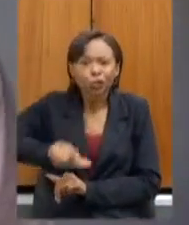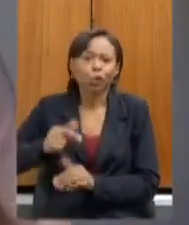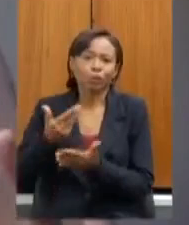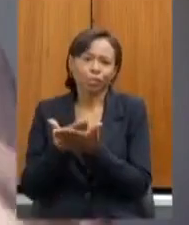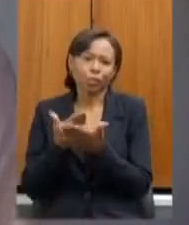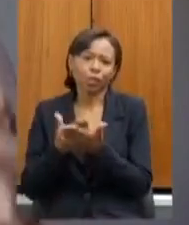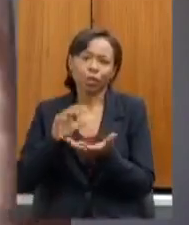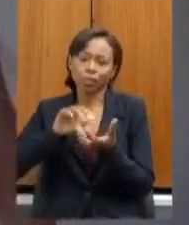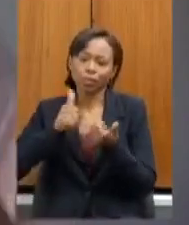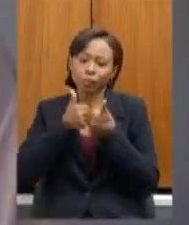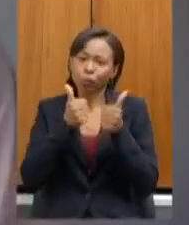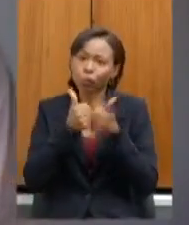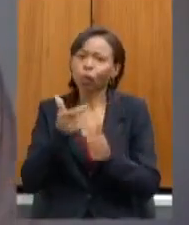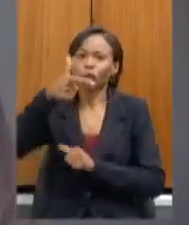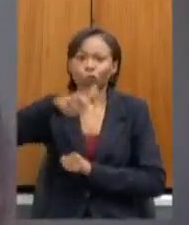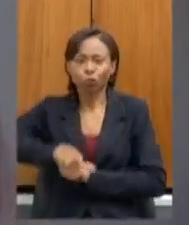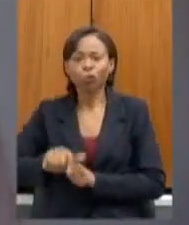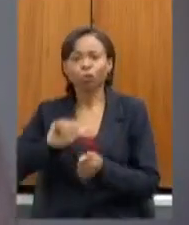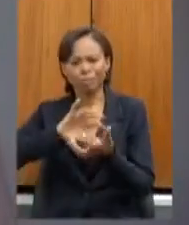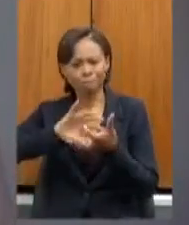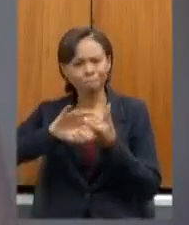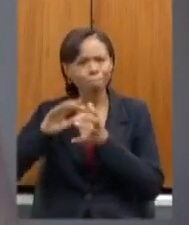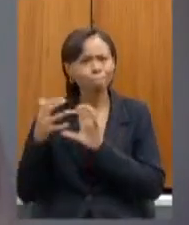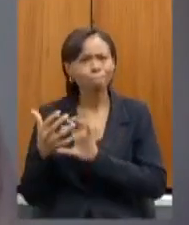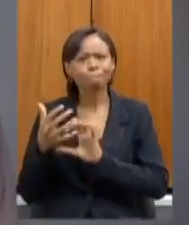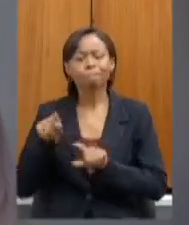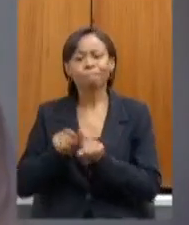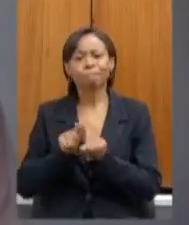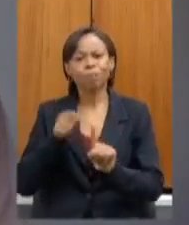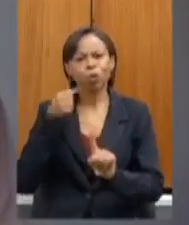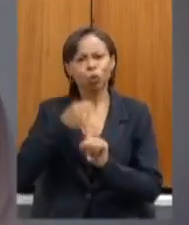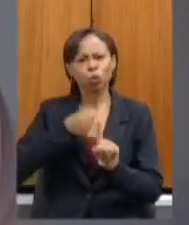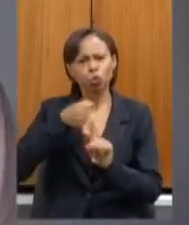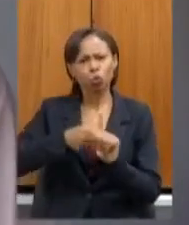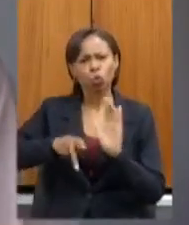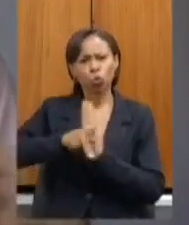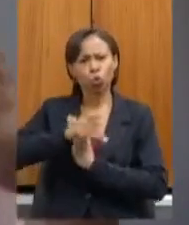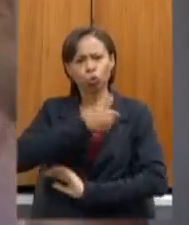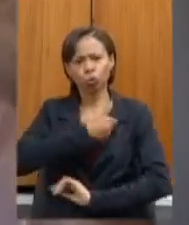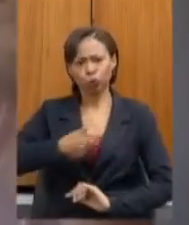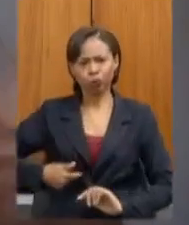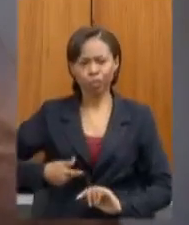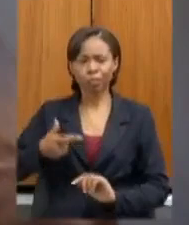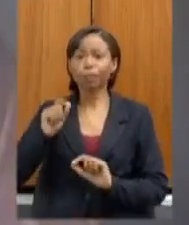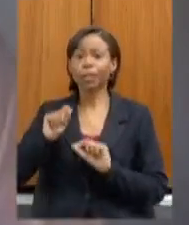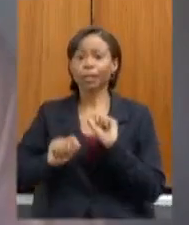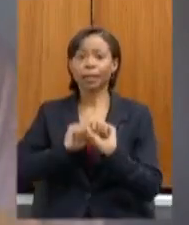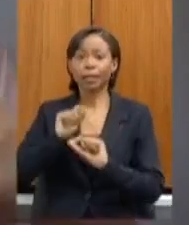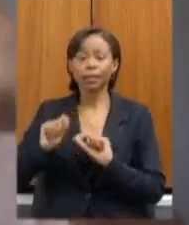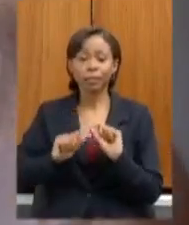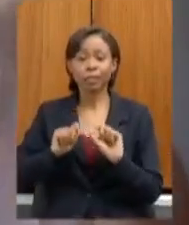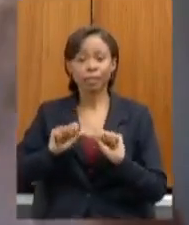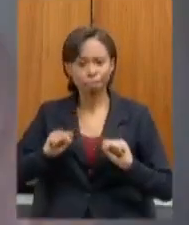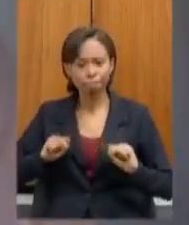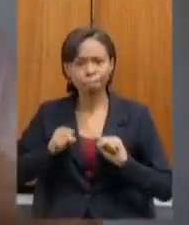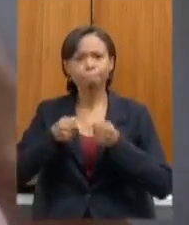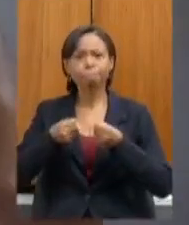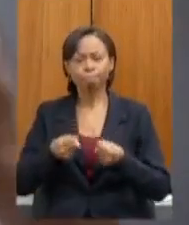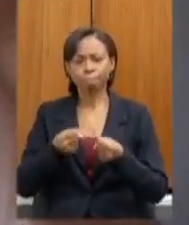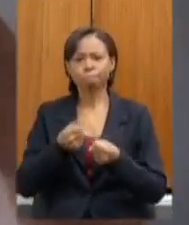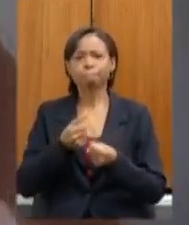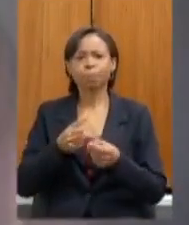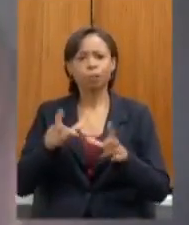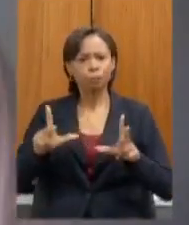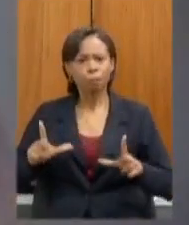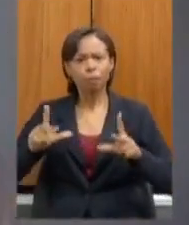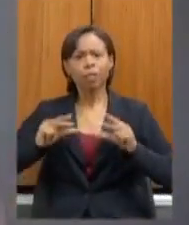reforma e toda a nossa luta do governo para o restabelecimento do merecido e todo de